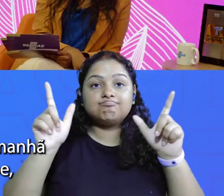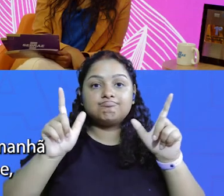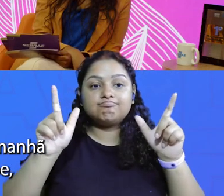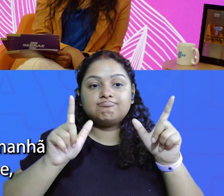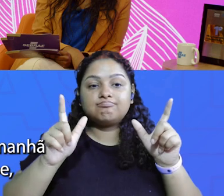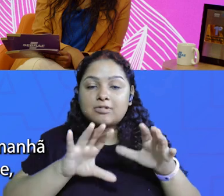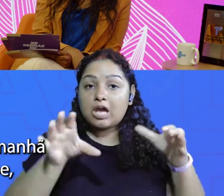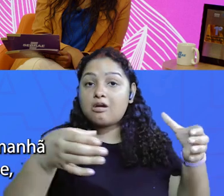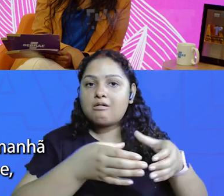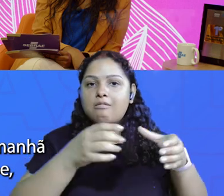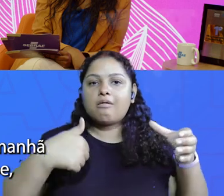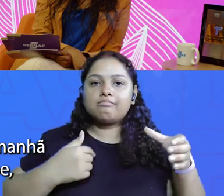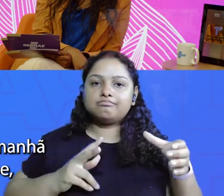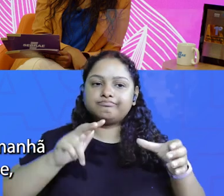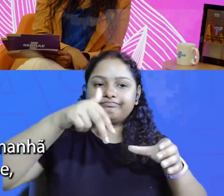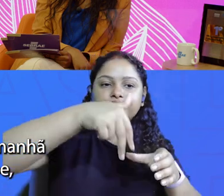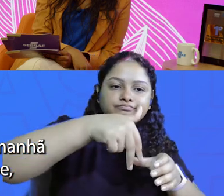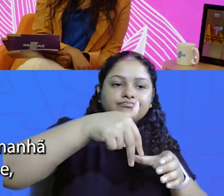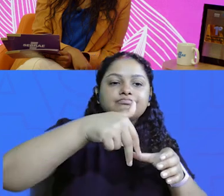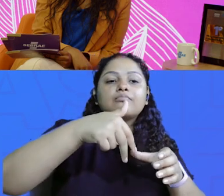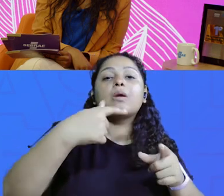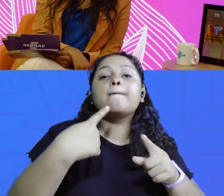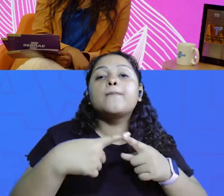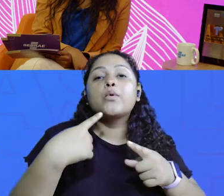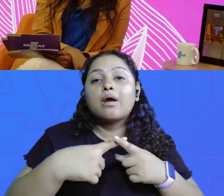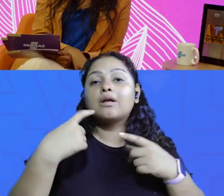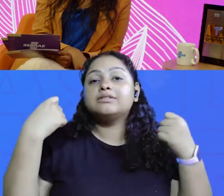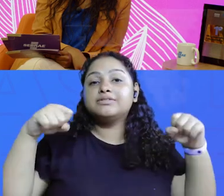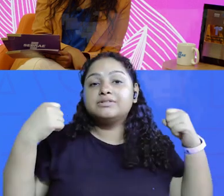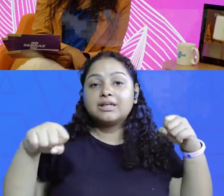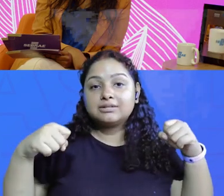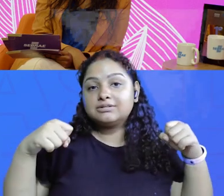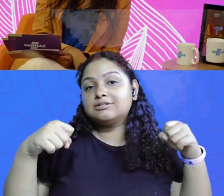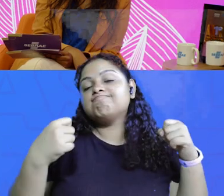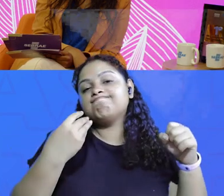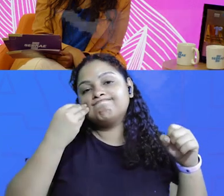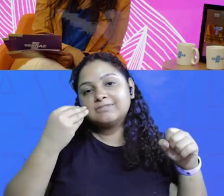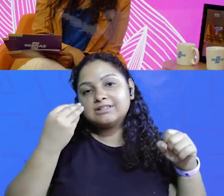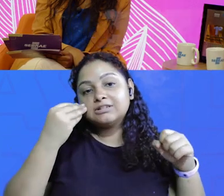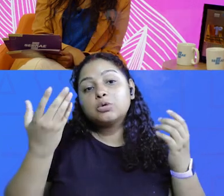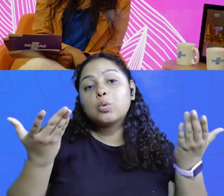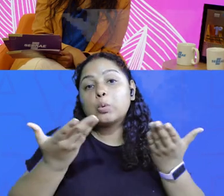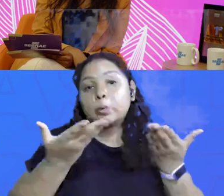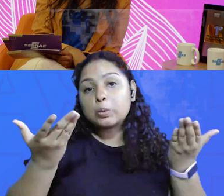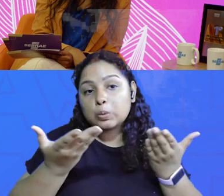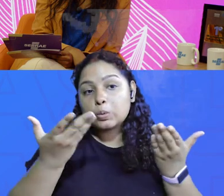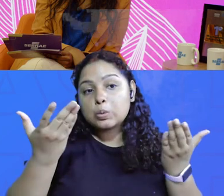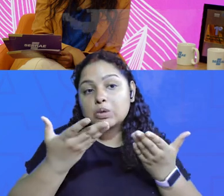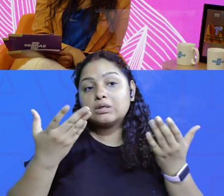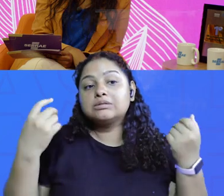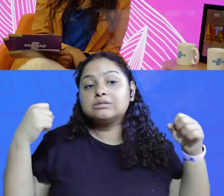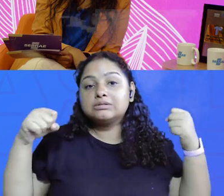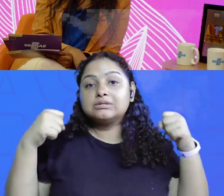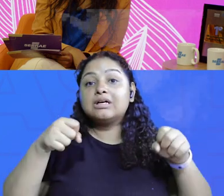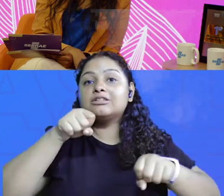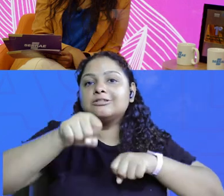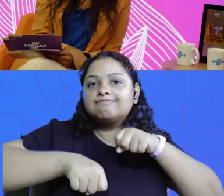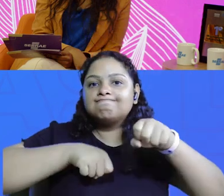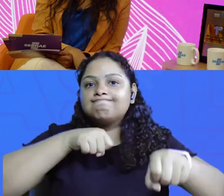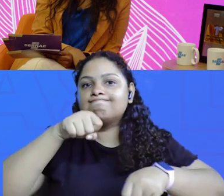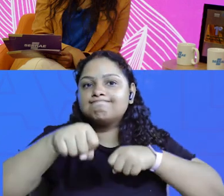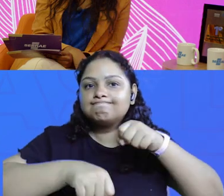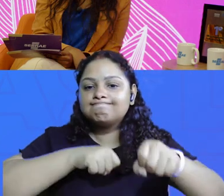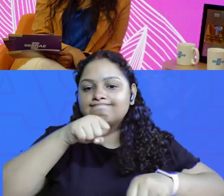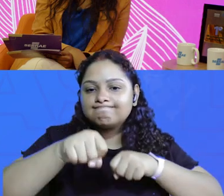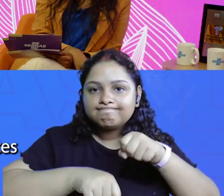da manhã e agora eu estou chegando aqui no clube, porque eu incluí atividades físicas no meu dia a dia. Hoje eu estou chegando para uma aula de